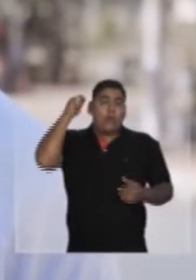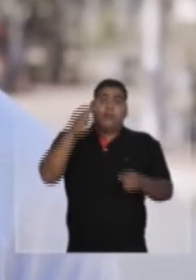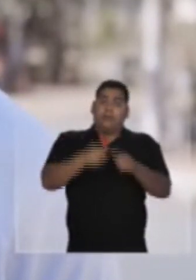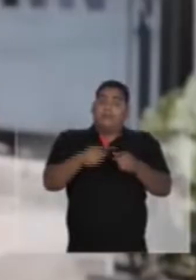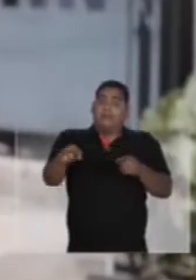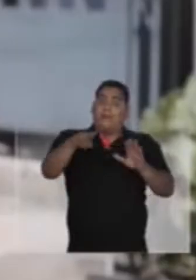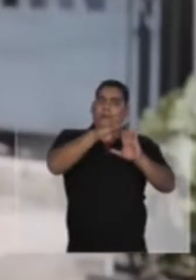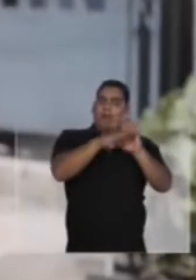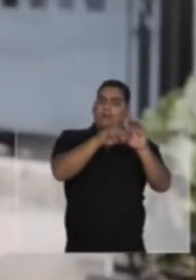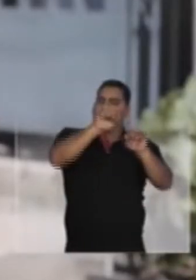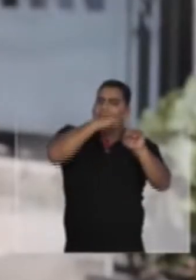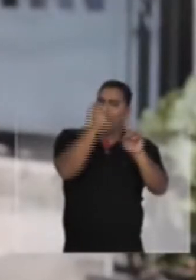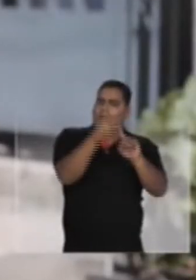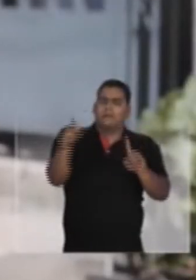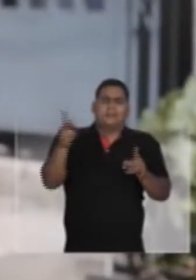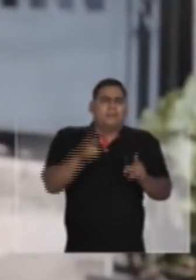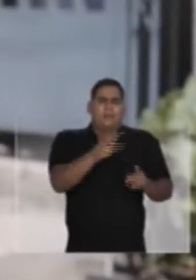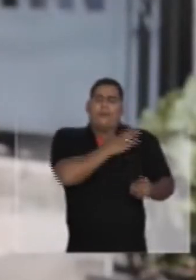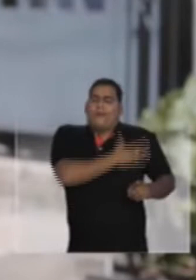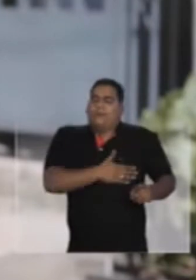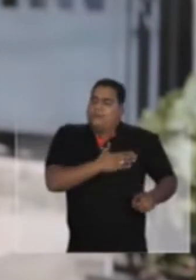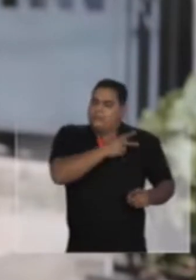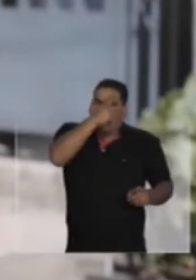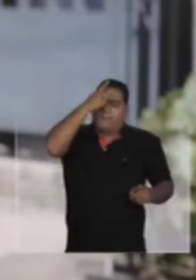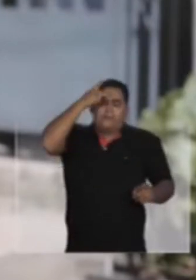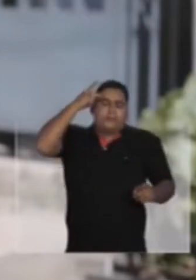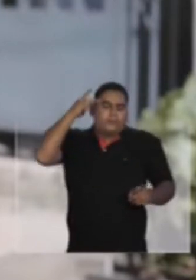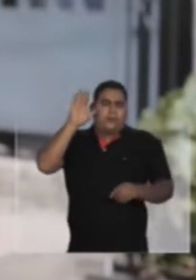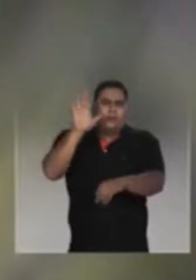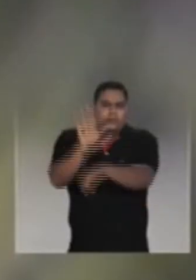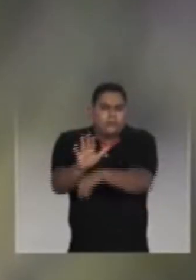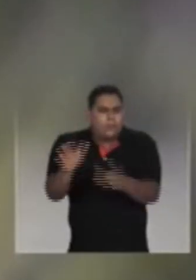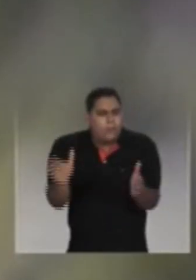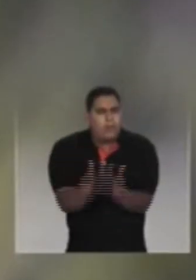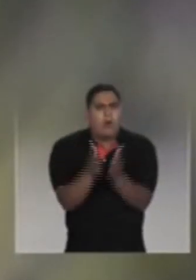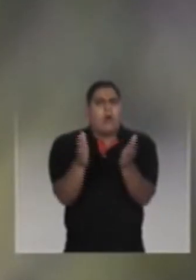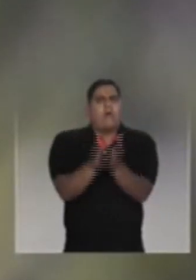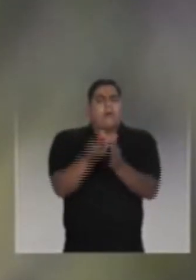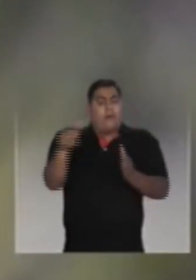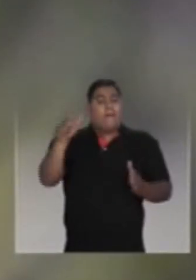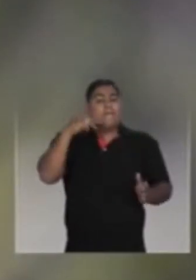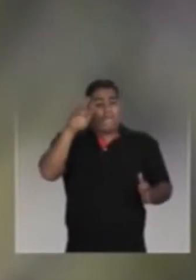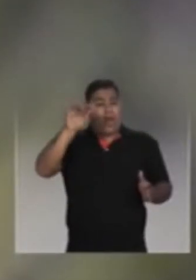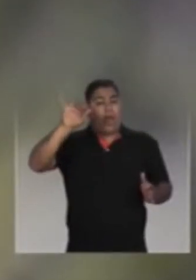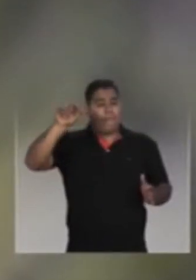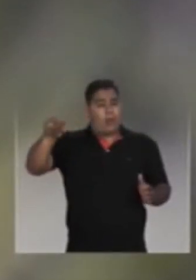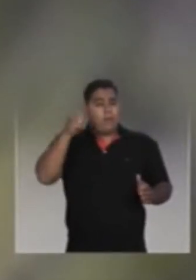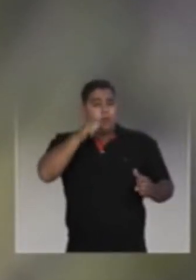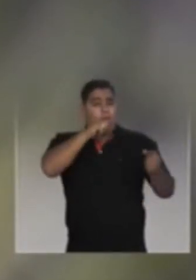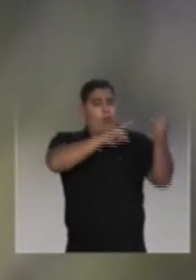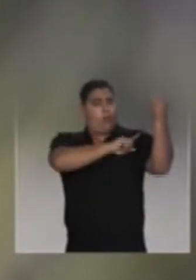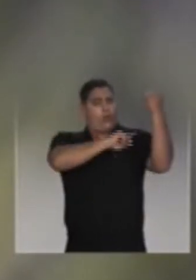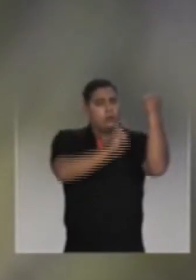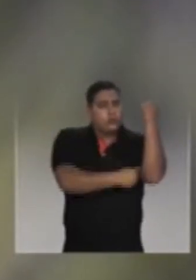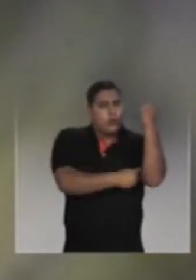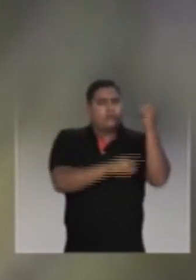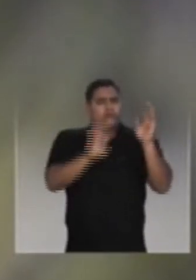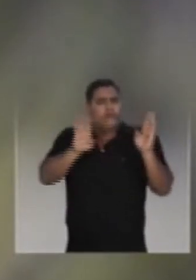nos problemas sociais. Ela sempre gostou de ajudar as pessoas, ajudar os pobres. A Flávia é uma mulher corajosa,